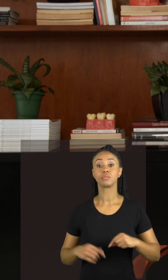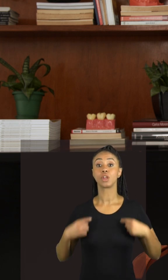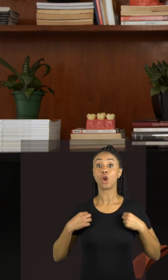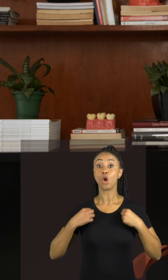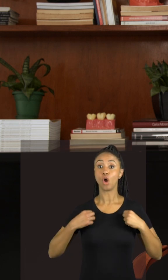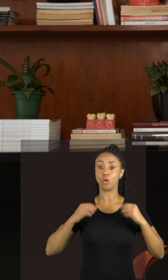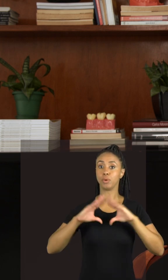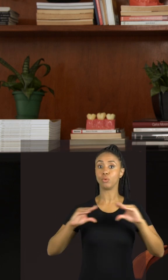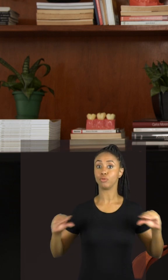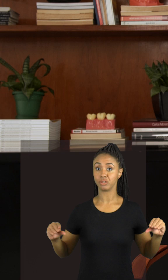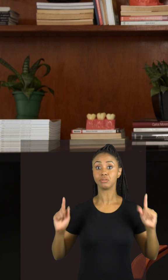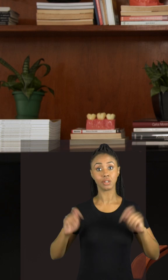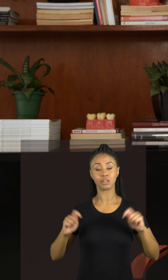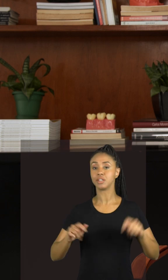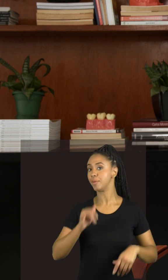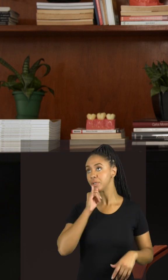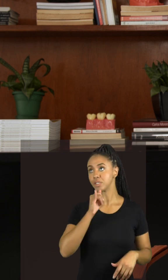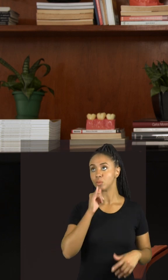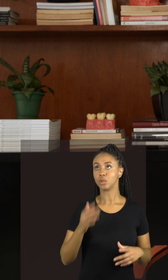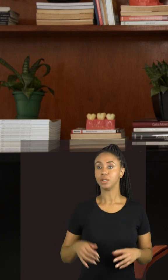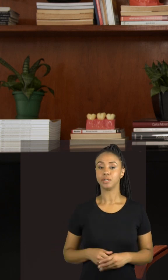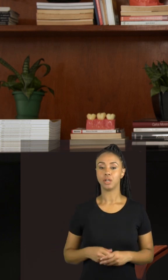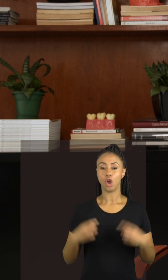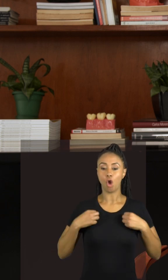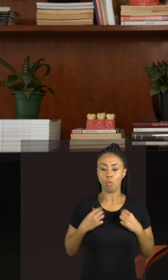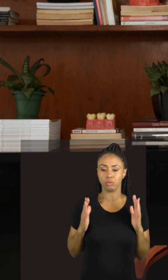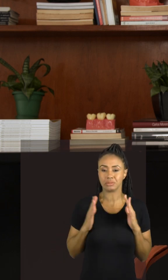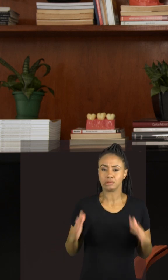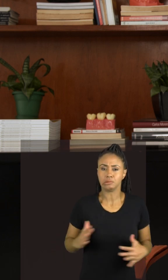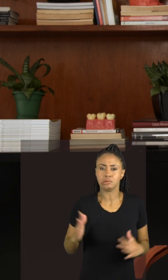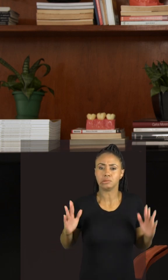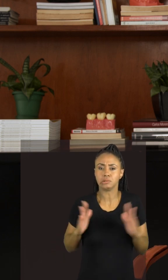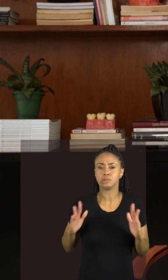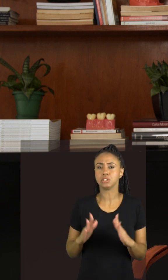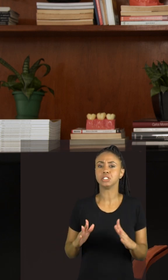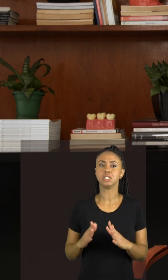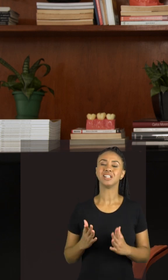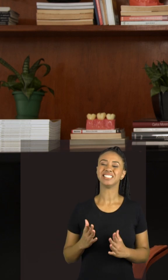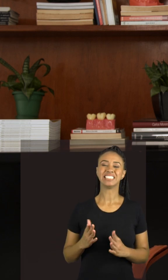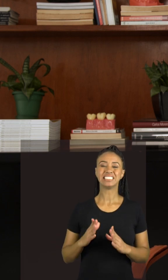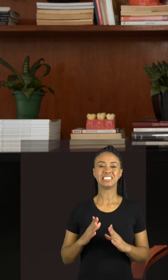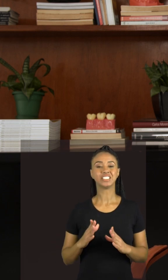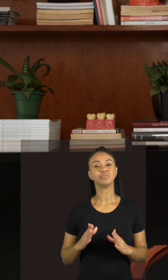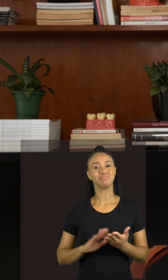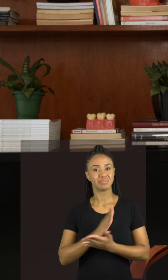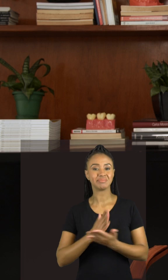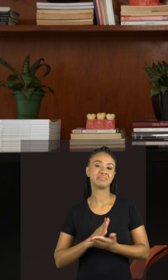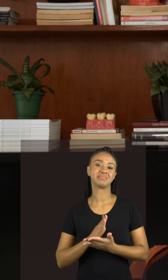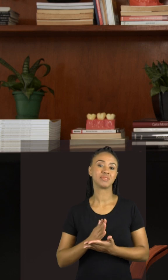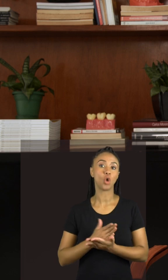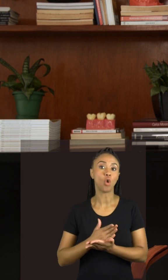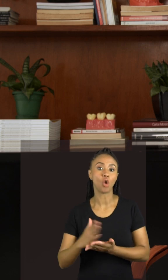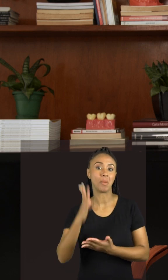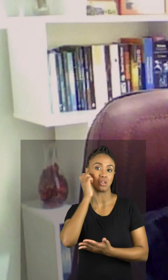confortáveis para dormir, pois roupas muito apertadas ou desconfortáveis podem também dificultar